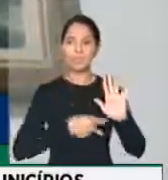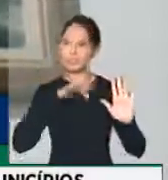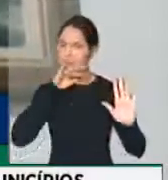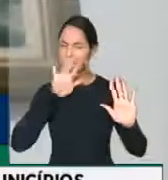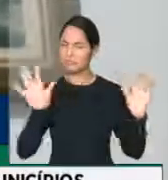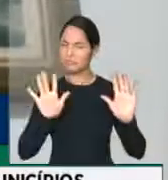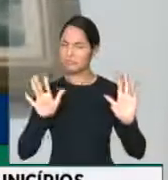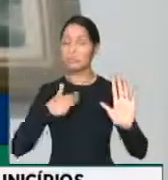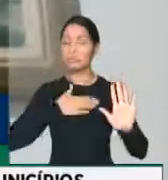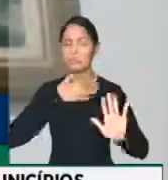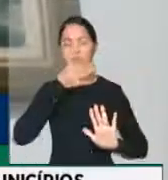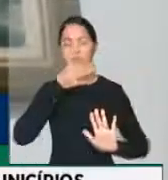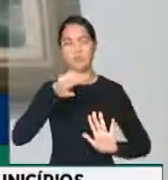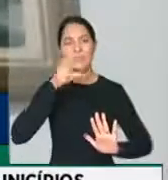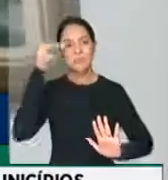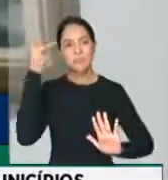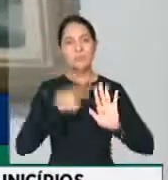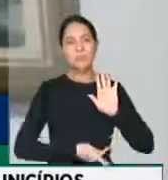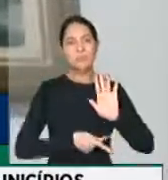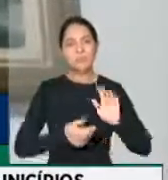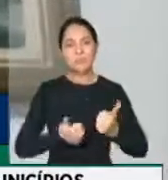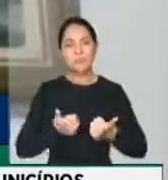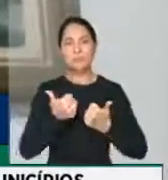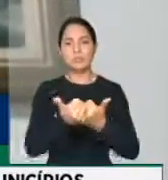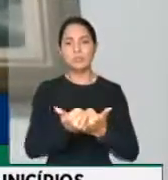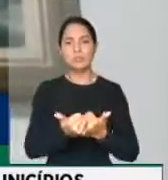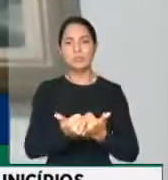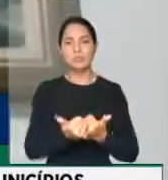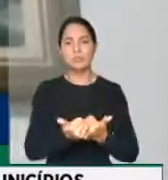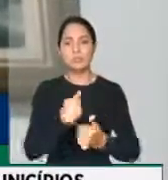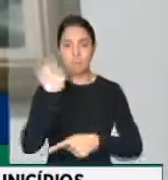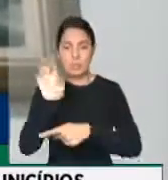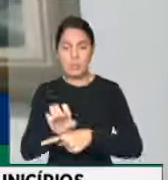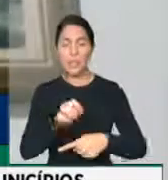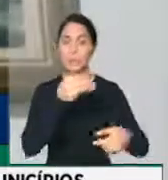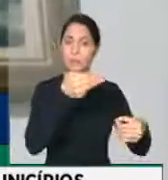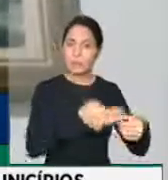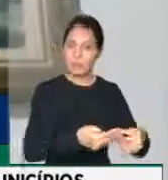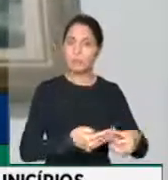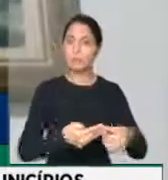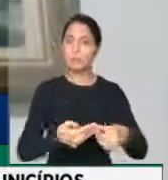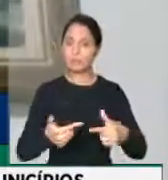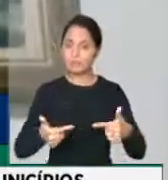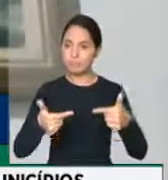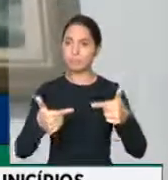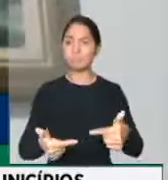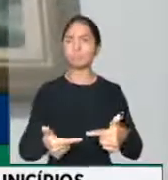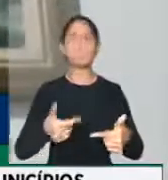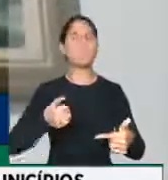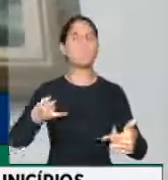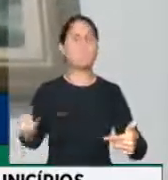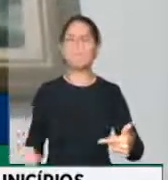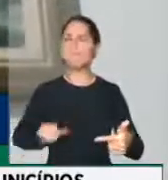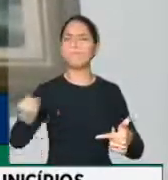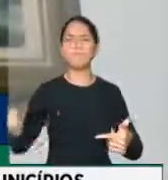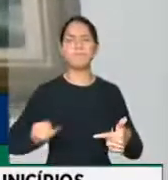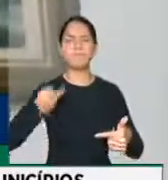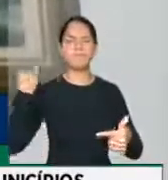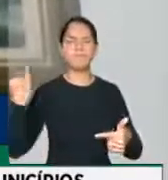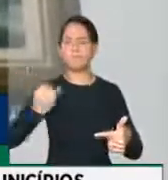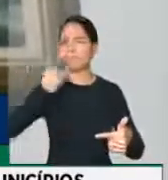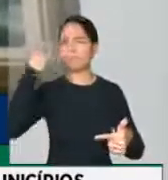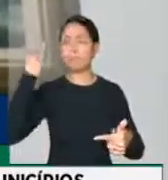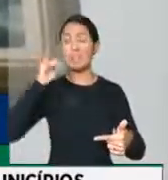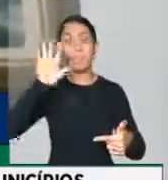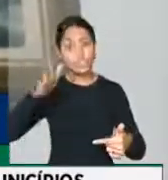Eu acho que viabilizar mais fôlego para os estados e municípios é de fundamental importância. Até porque já há um